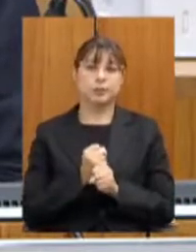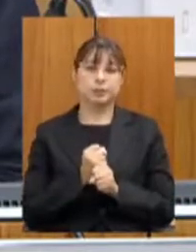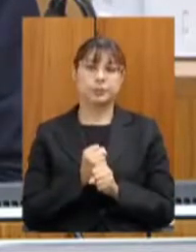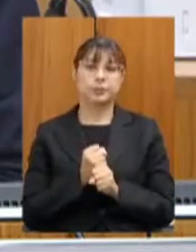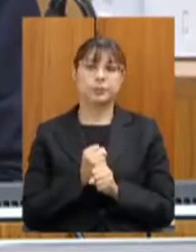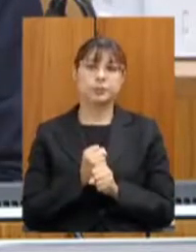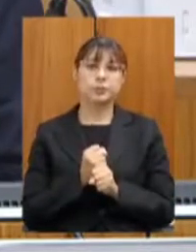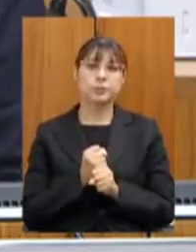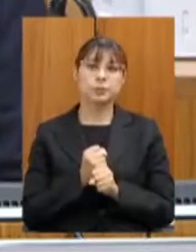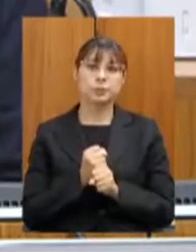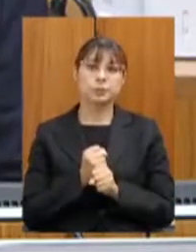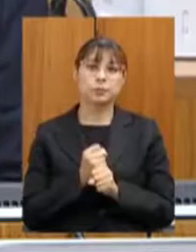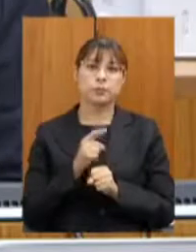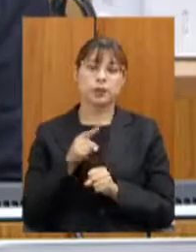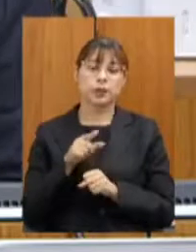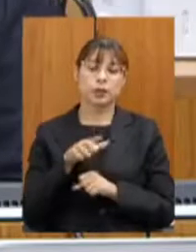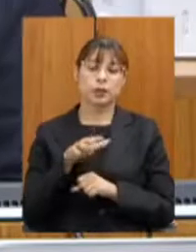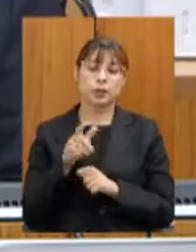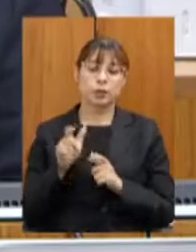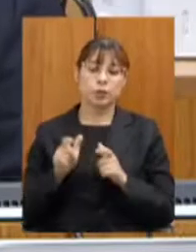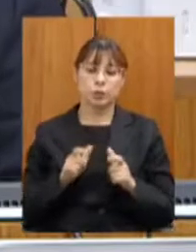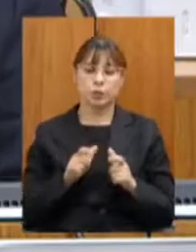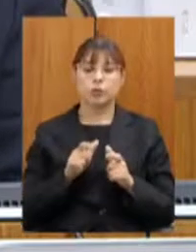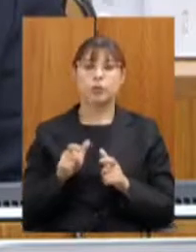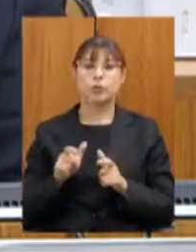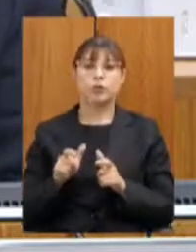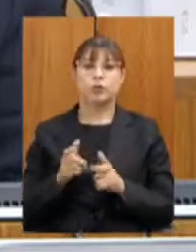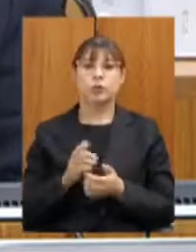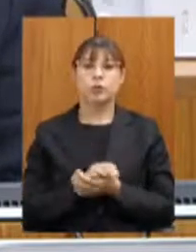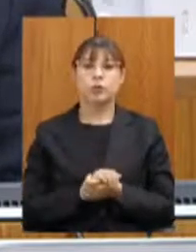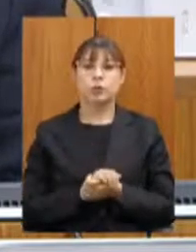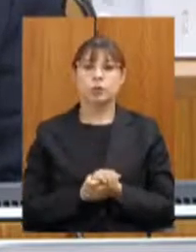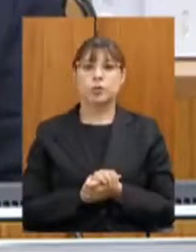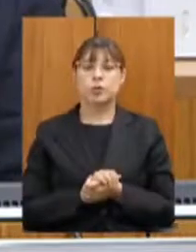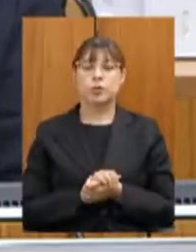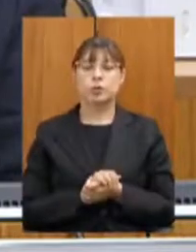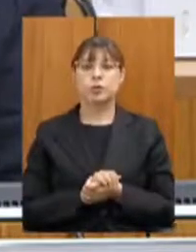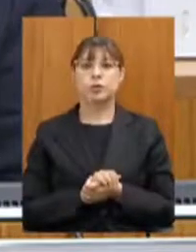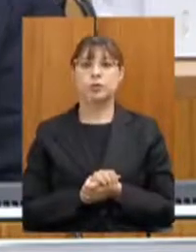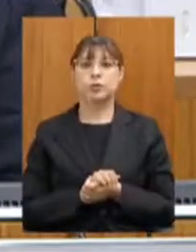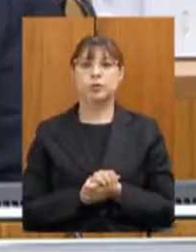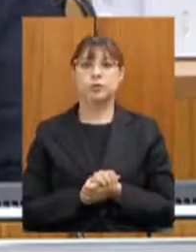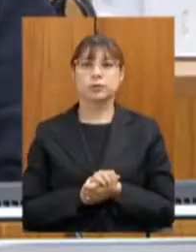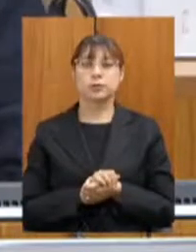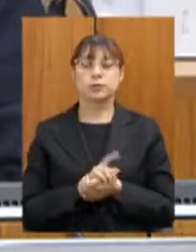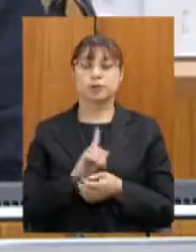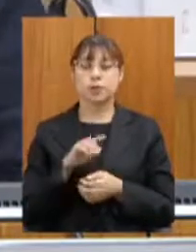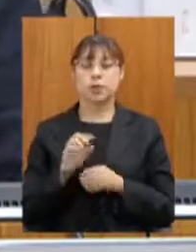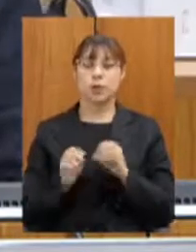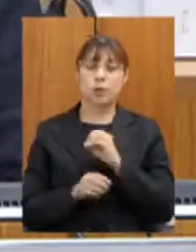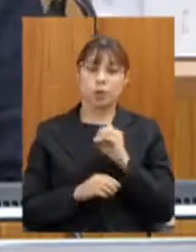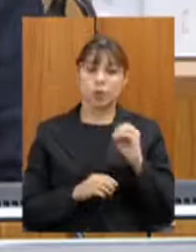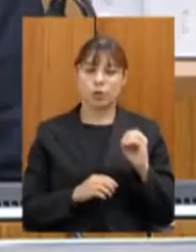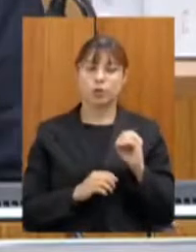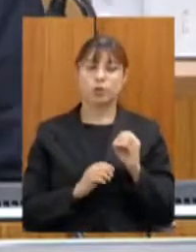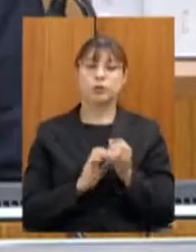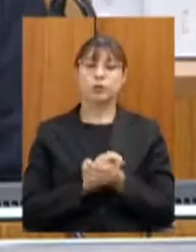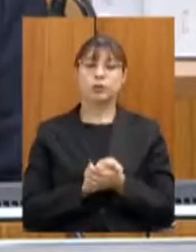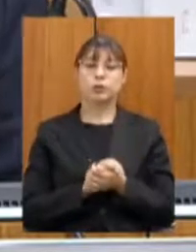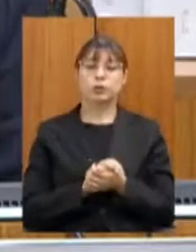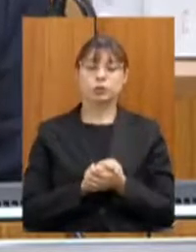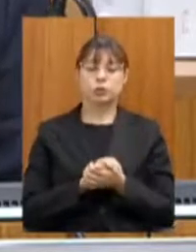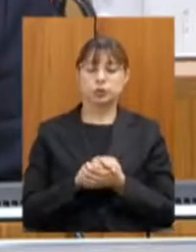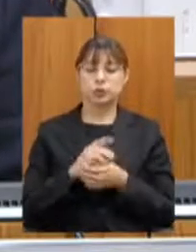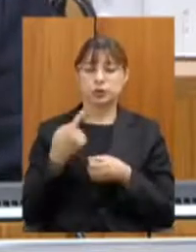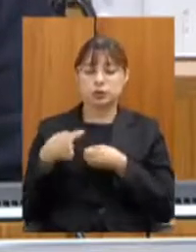toda a região, ou a alça, chamamos a alça oeste da região